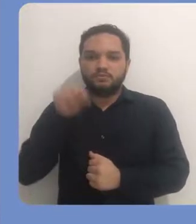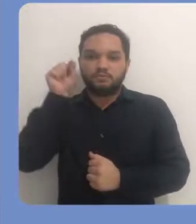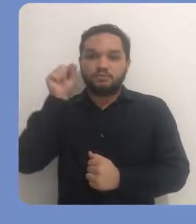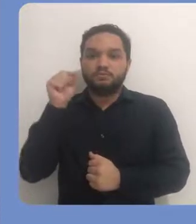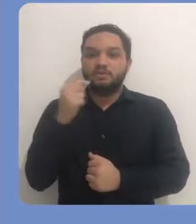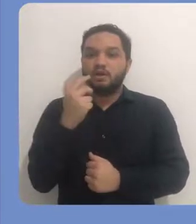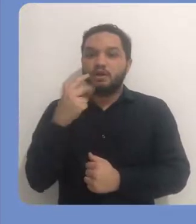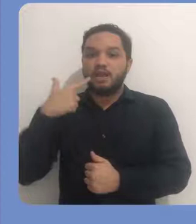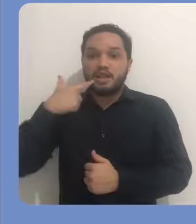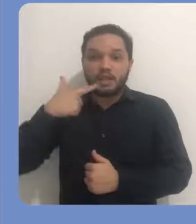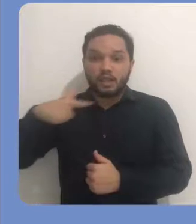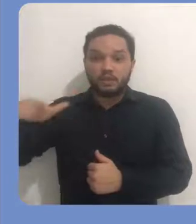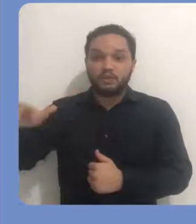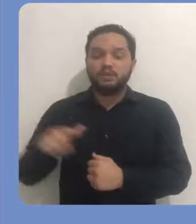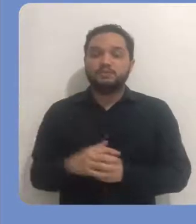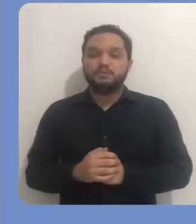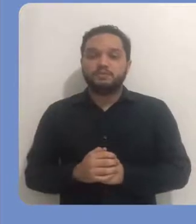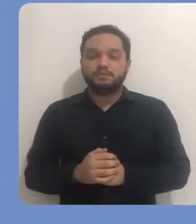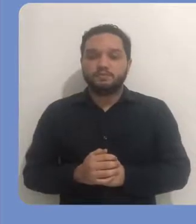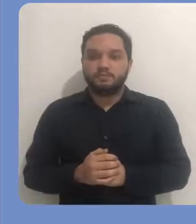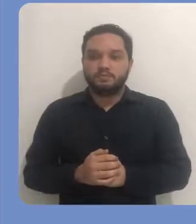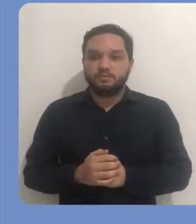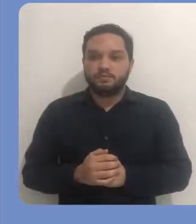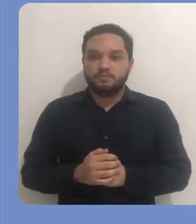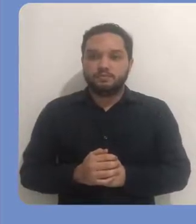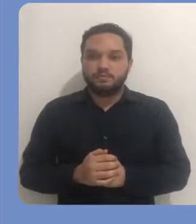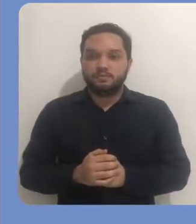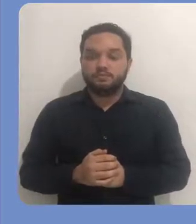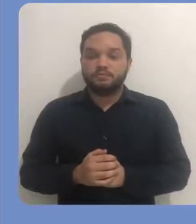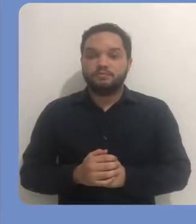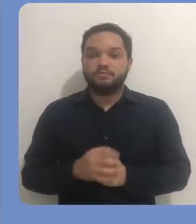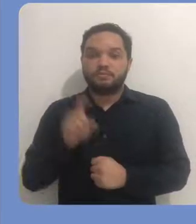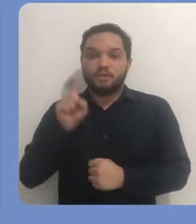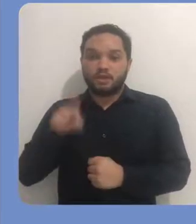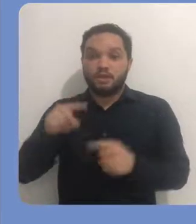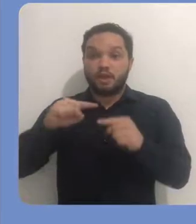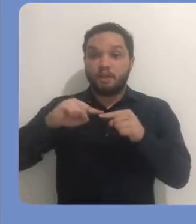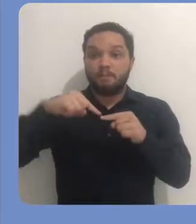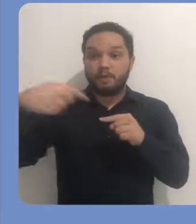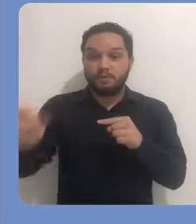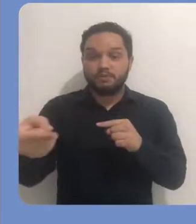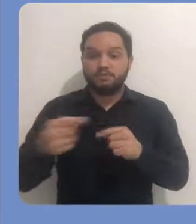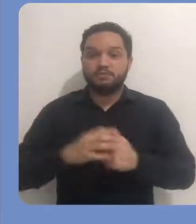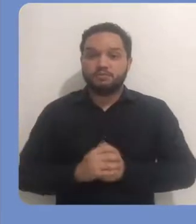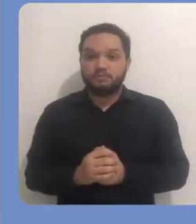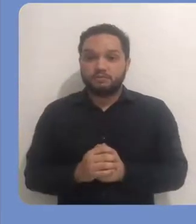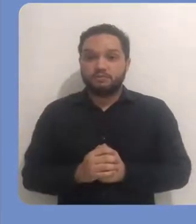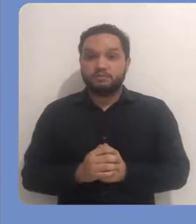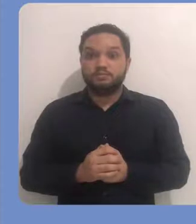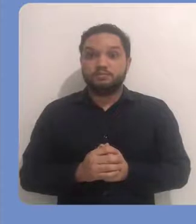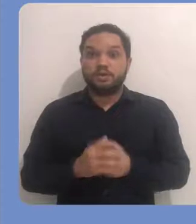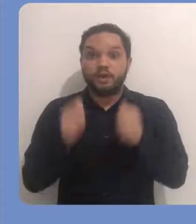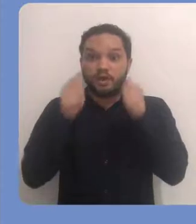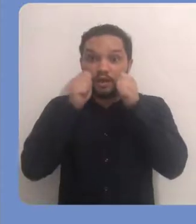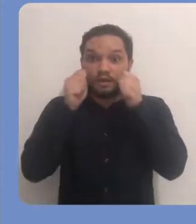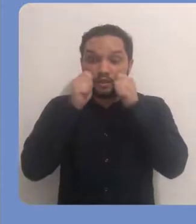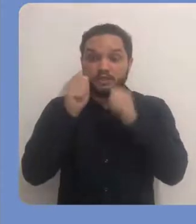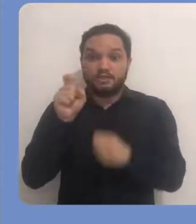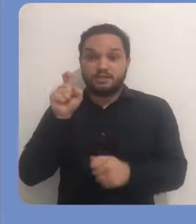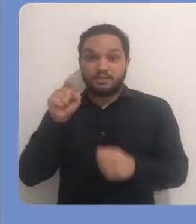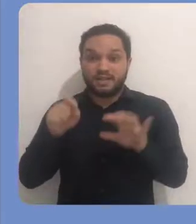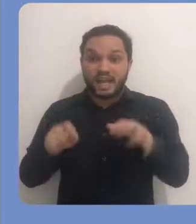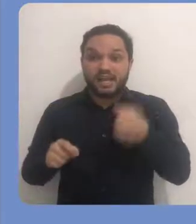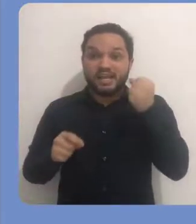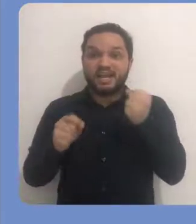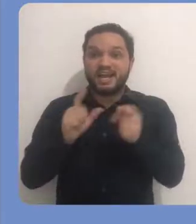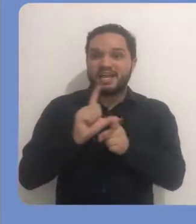Seleciono o idioma da obra e clico em Próximo. Atenção! Se você clicar